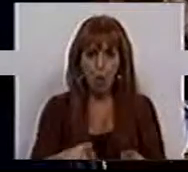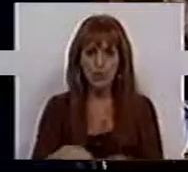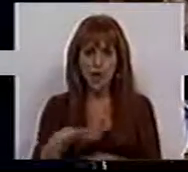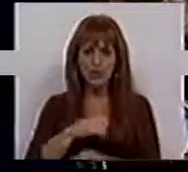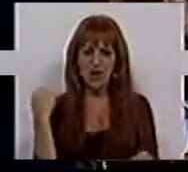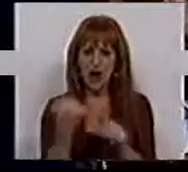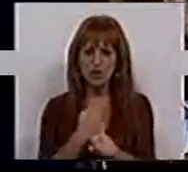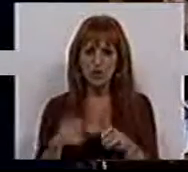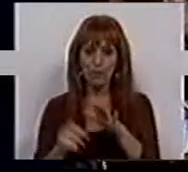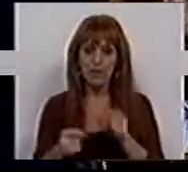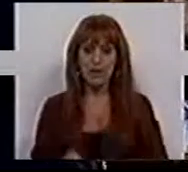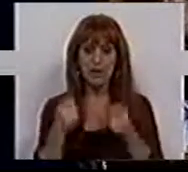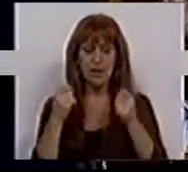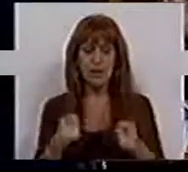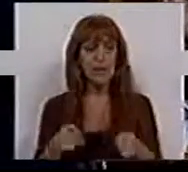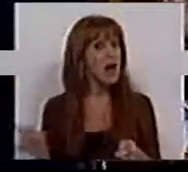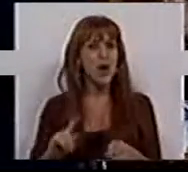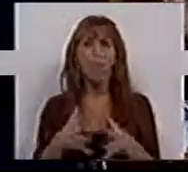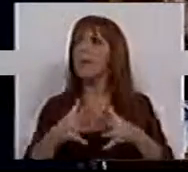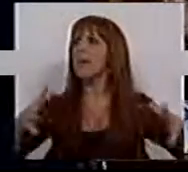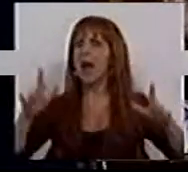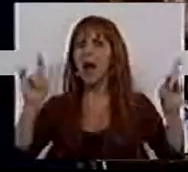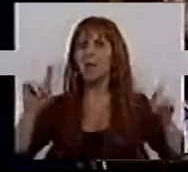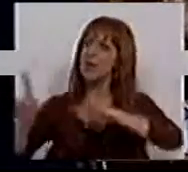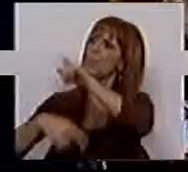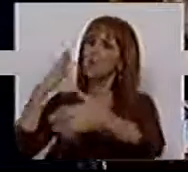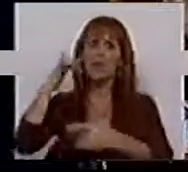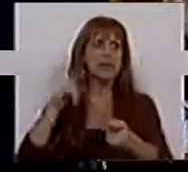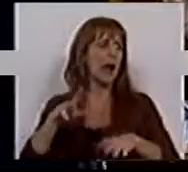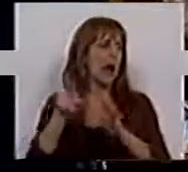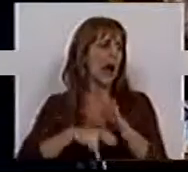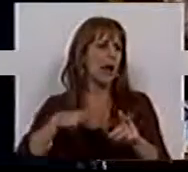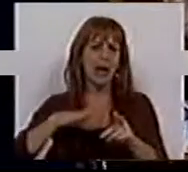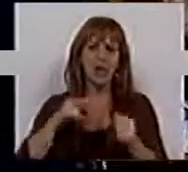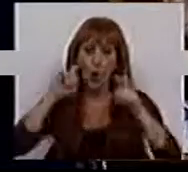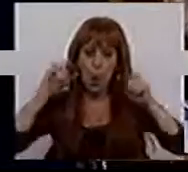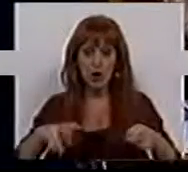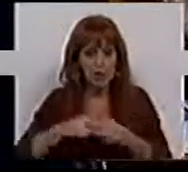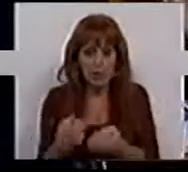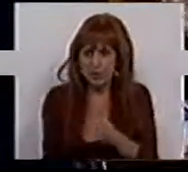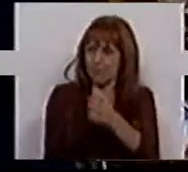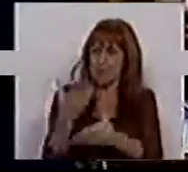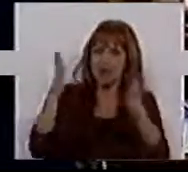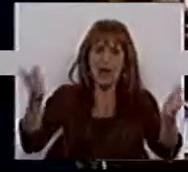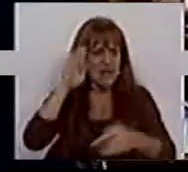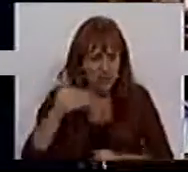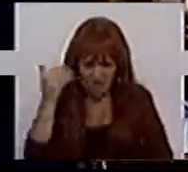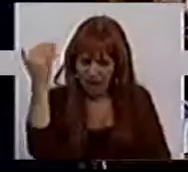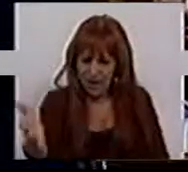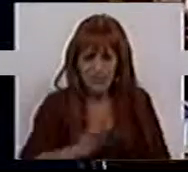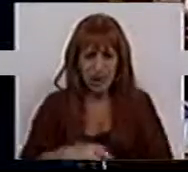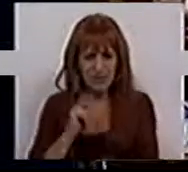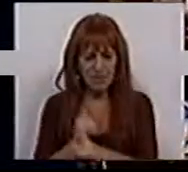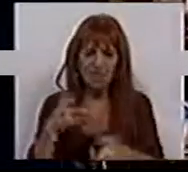o âmbito da ação dos fundos de investimento e não alargá-lo, para depois tentar, com regulação, conter os problemas que já sabemos que advêm